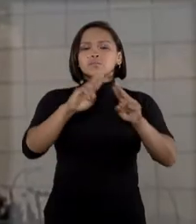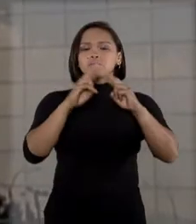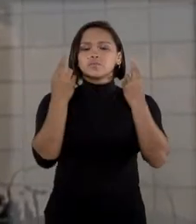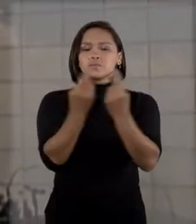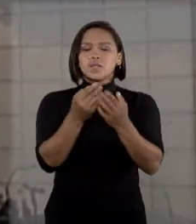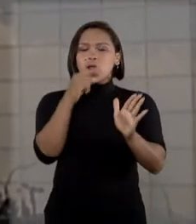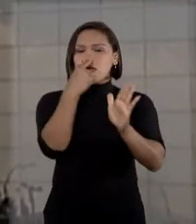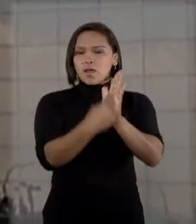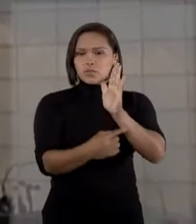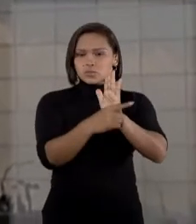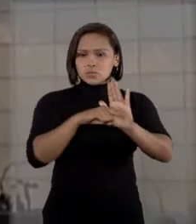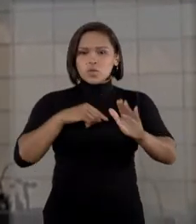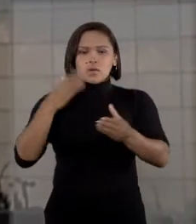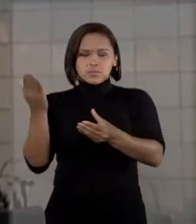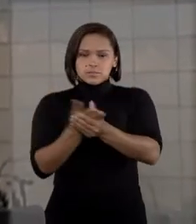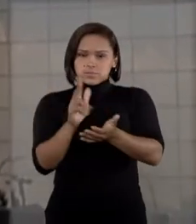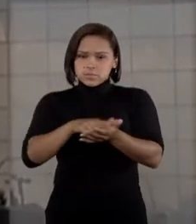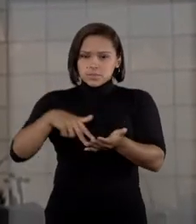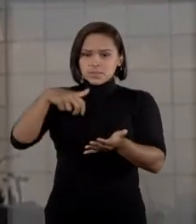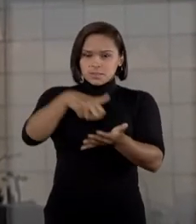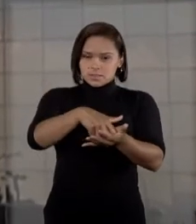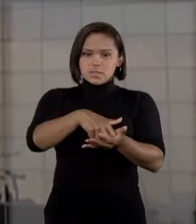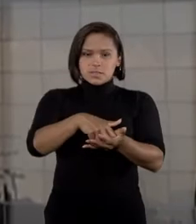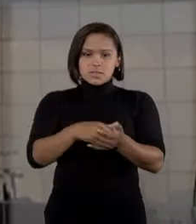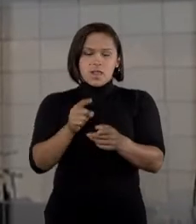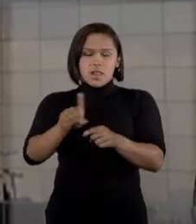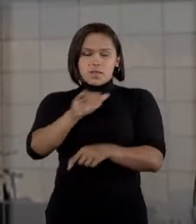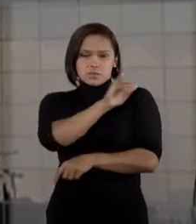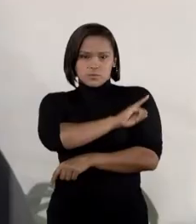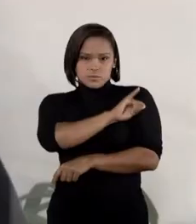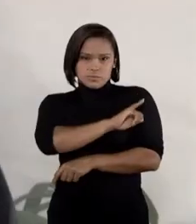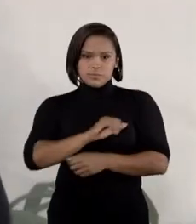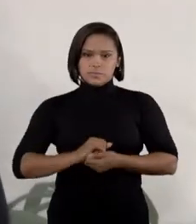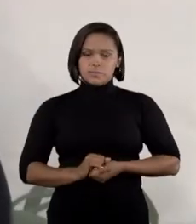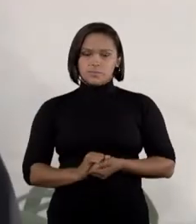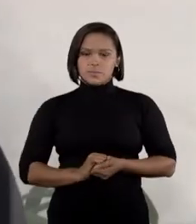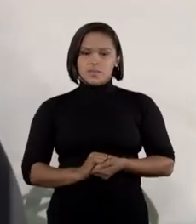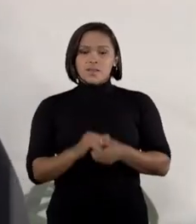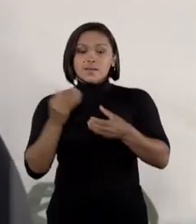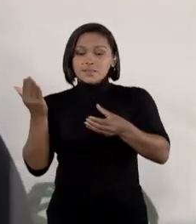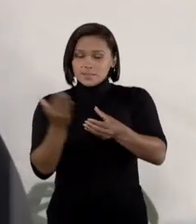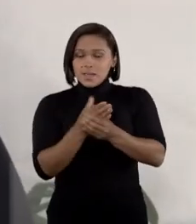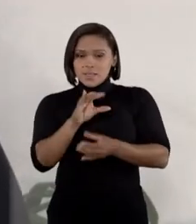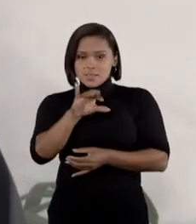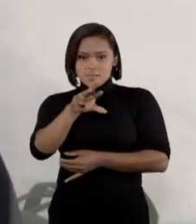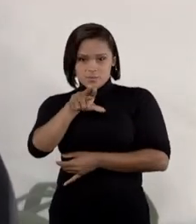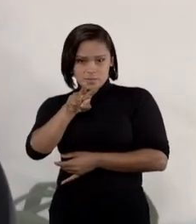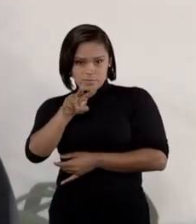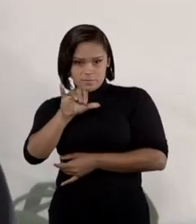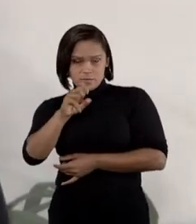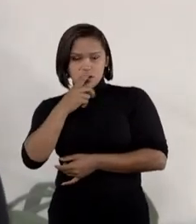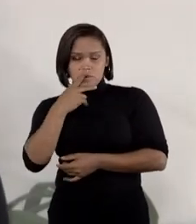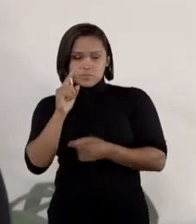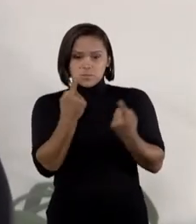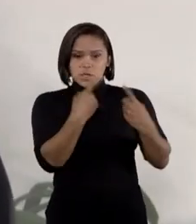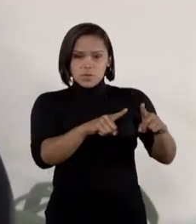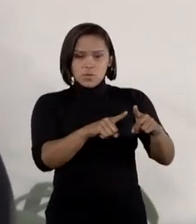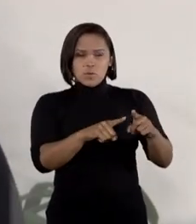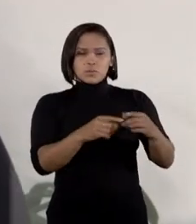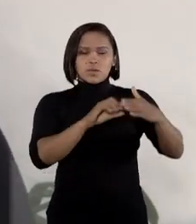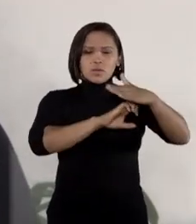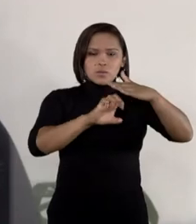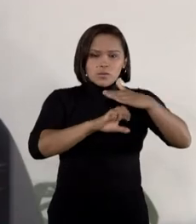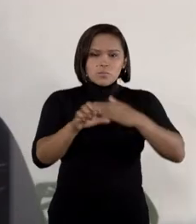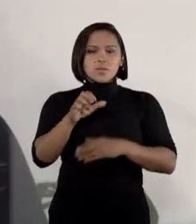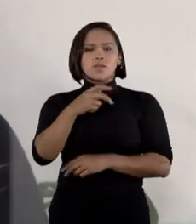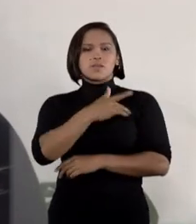anulou a sentença e o acórdão do Tribunal de Justiça do Rio de Janeiro. Na ação civil pública ajuizada contra algumas operadoras